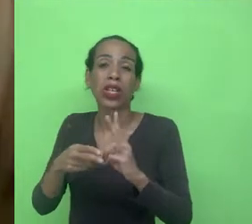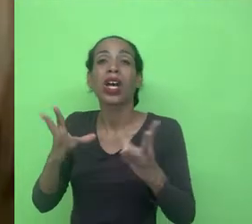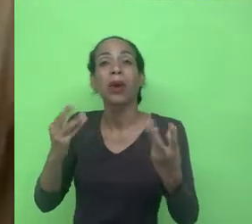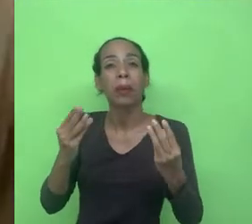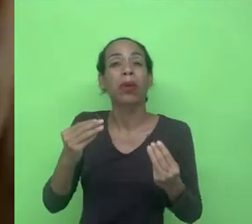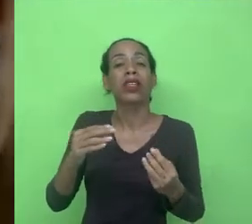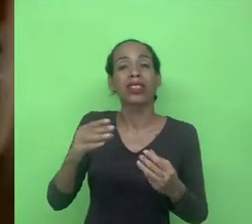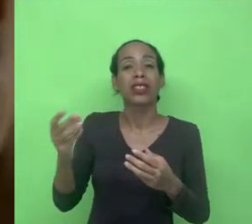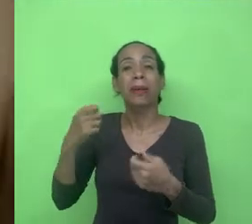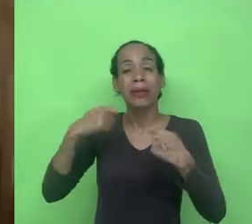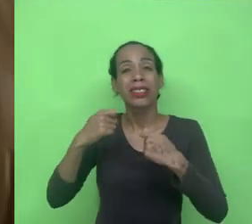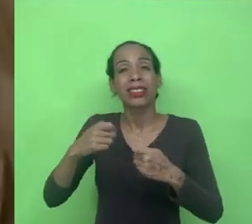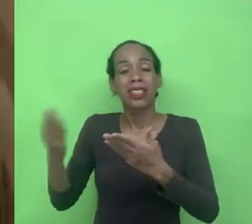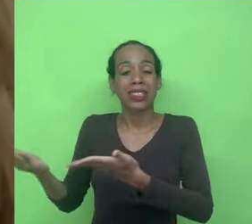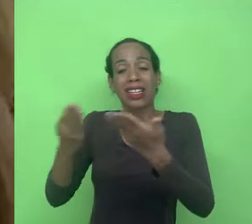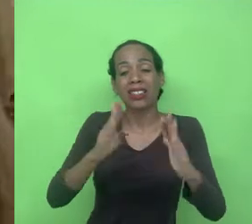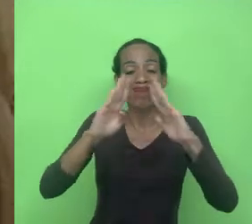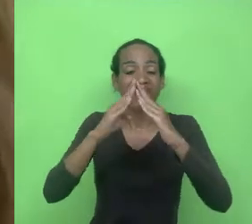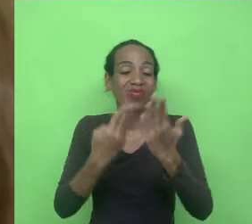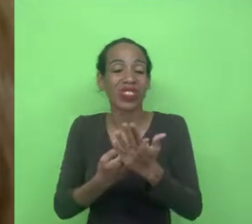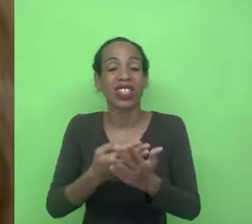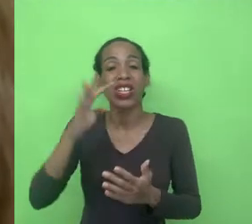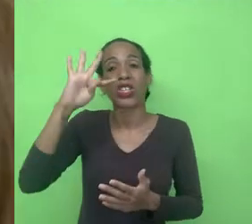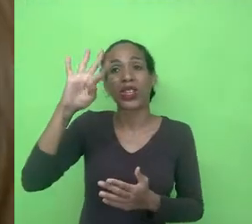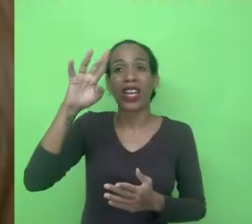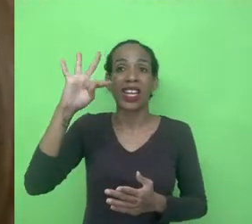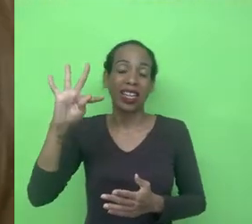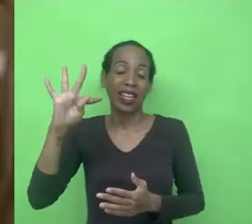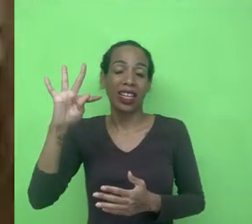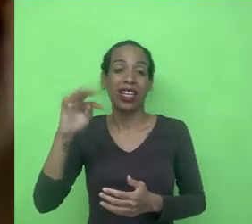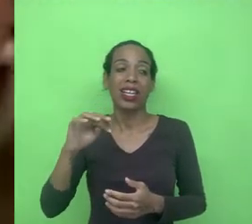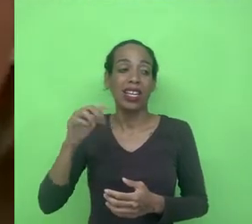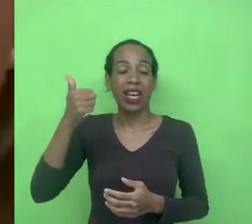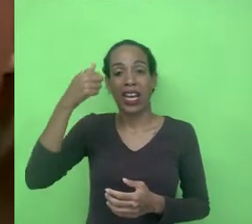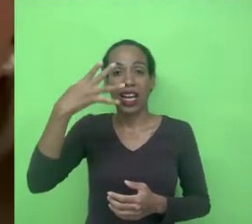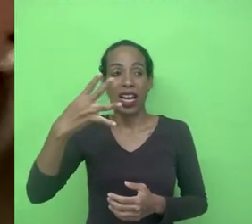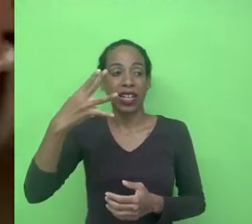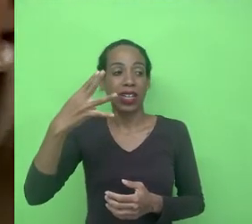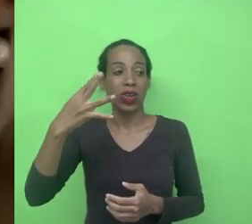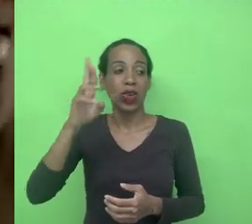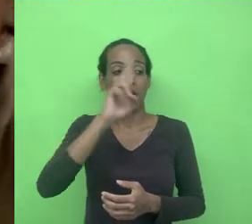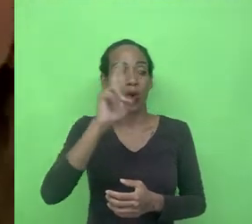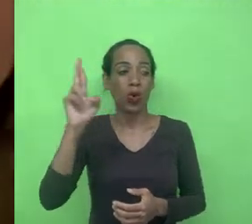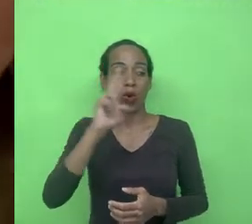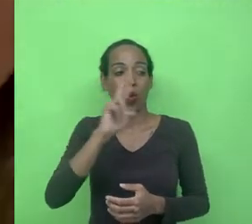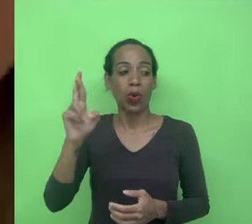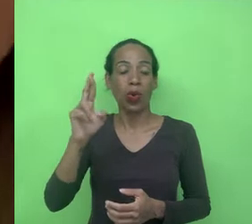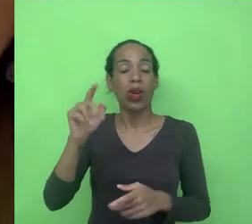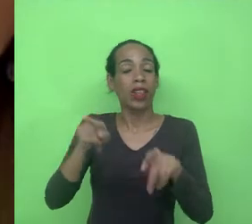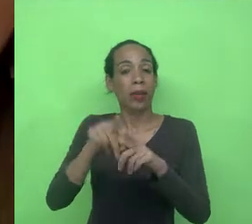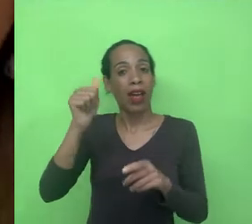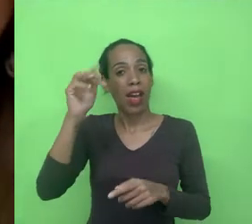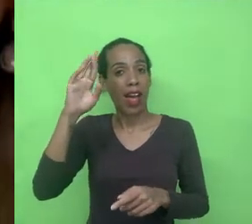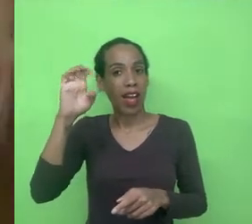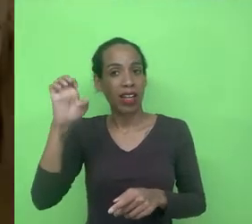trazer o projeto institucional do TRT 14 de Roraima e Acre se não me engano que dentro do projeto